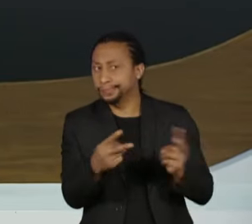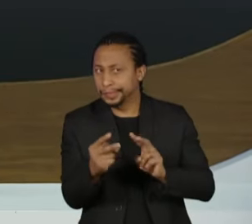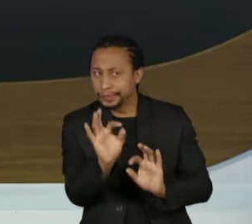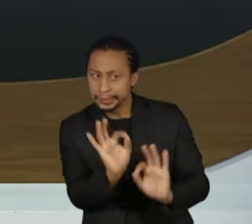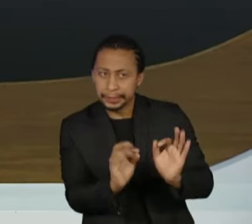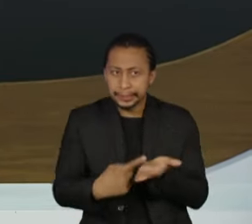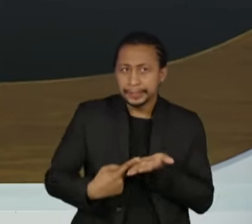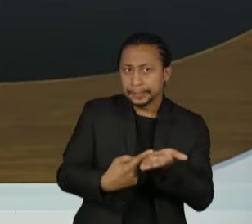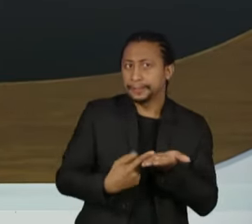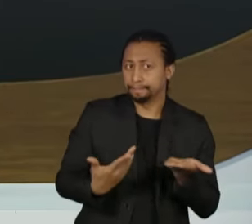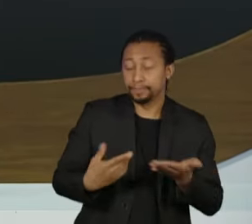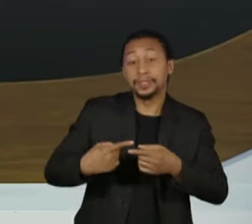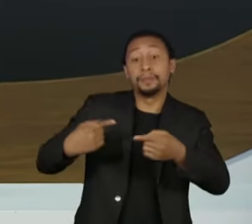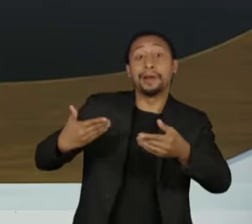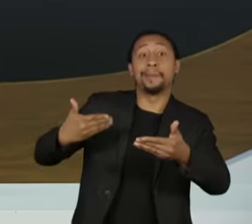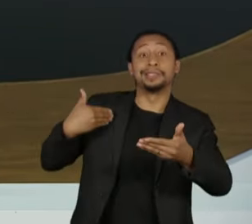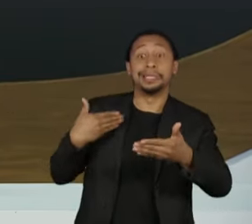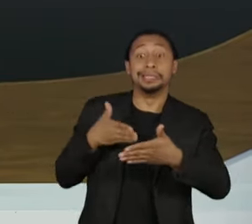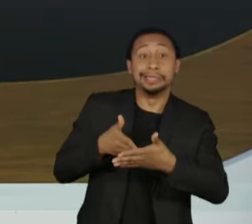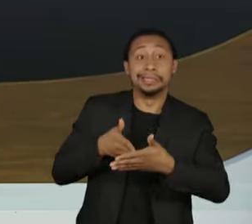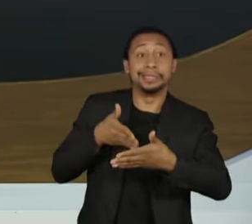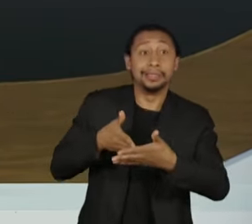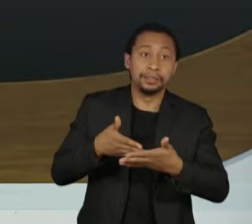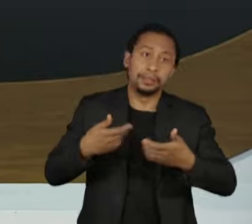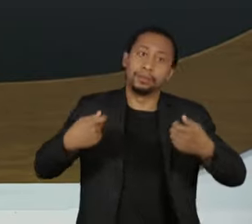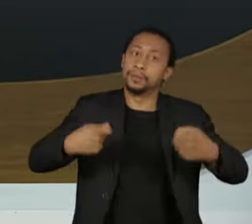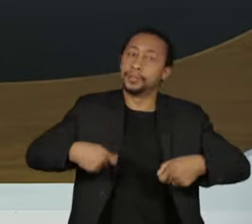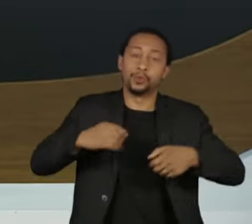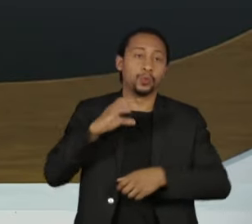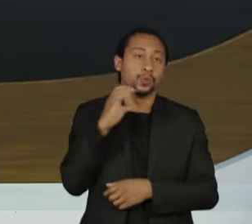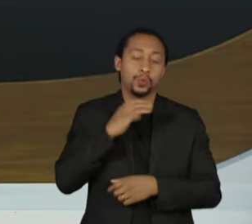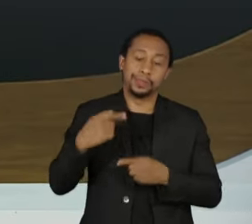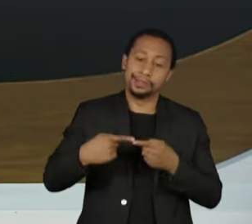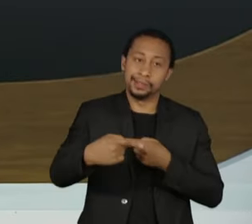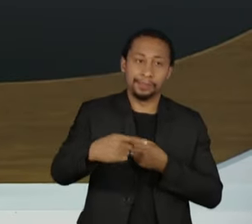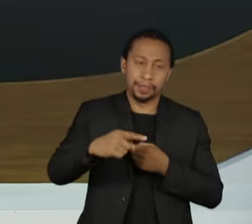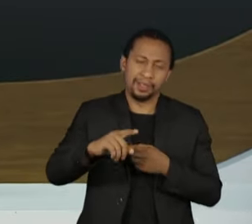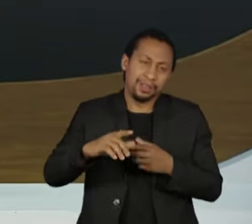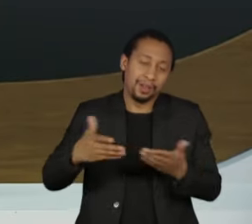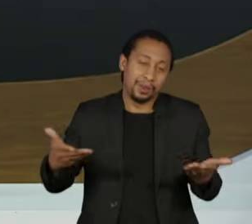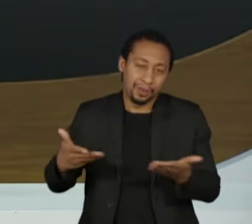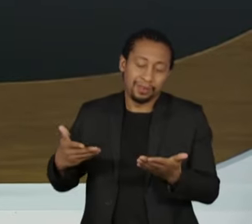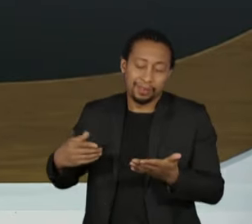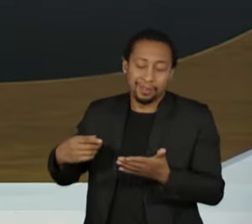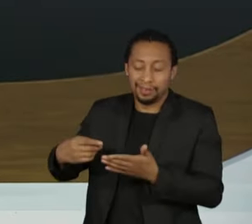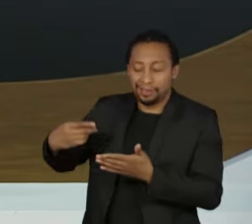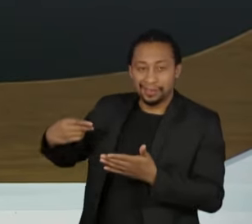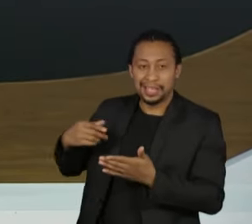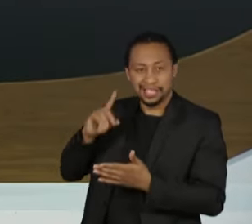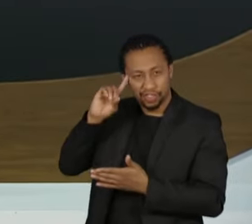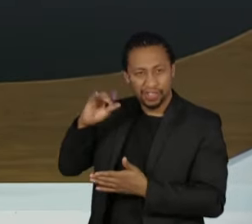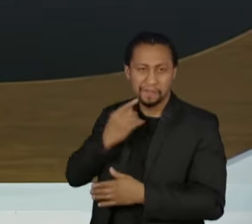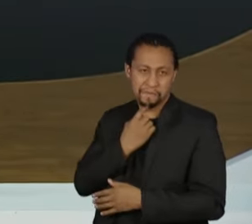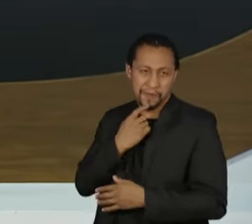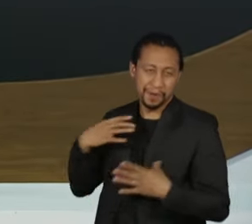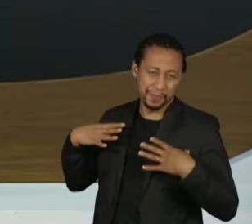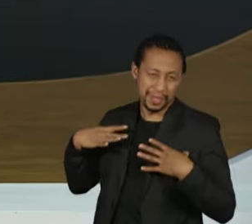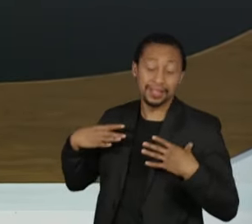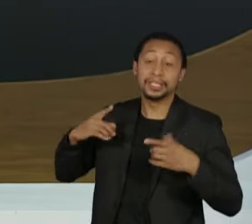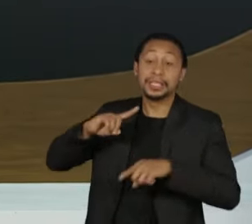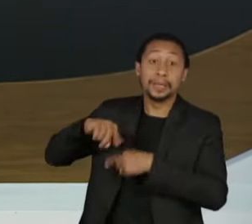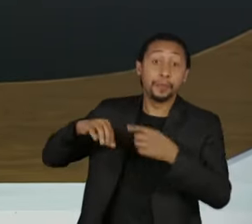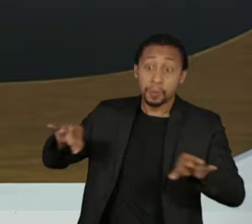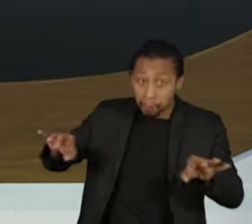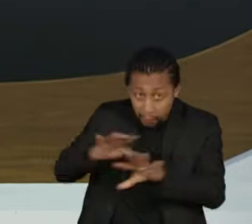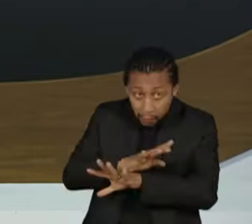empacaram um pouquinho e ela precisa sair nessa semana depois desse feriado. Que desenho essa PEC está tomando? Qual será